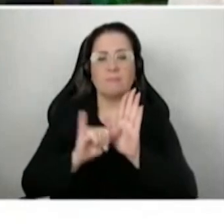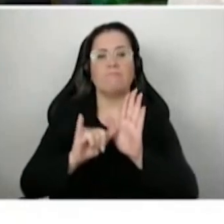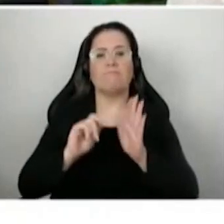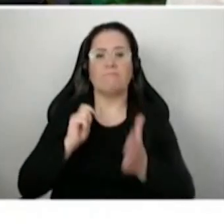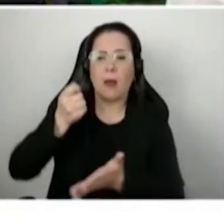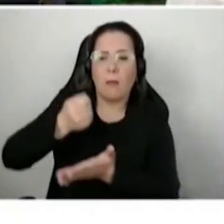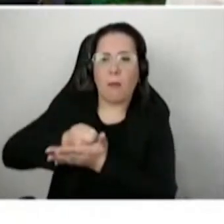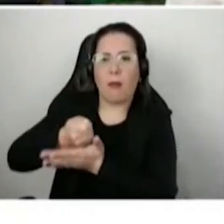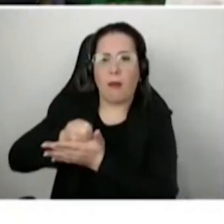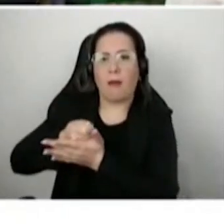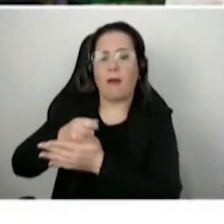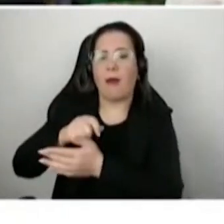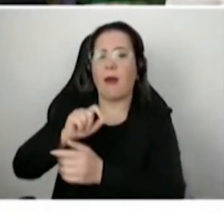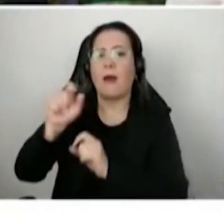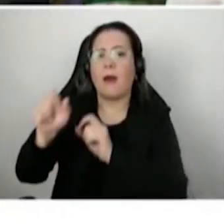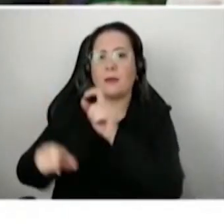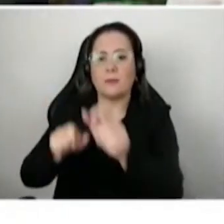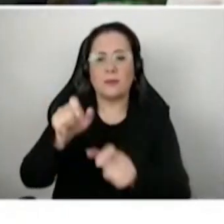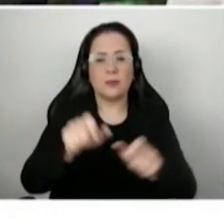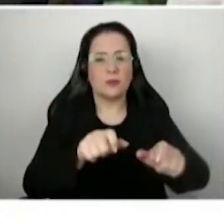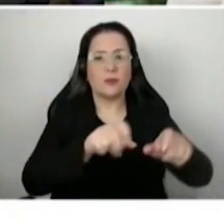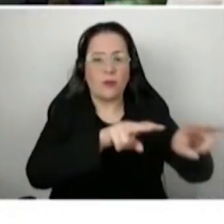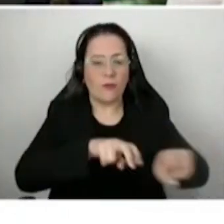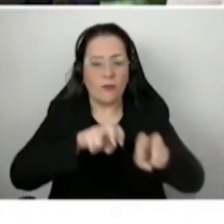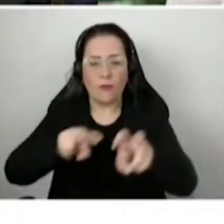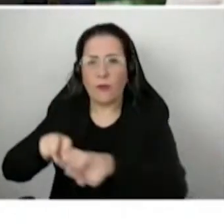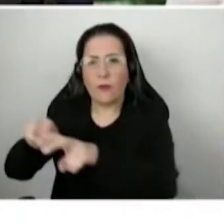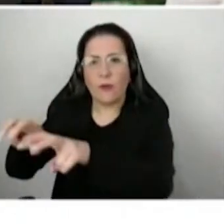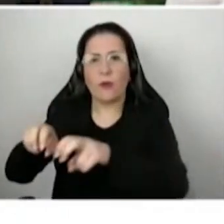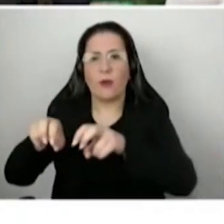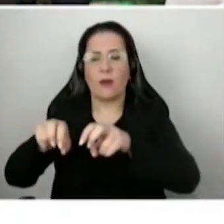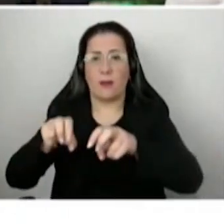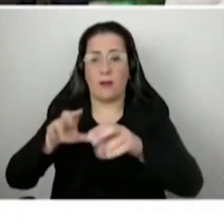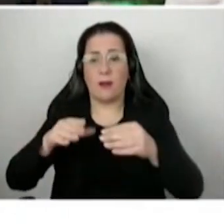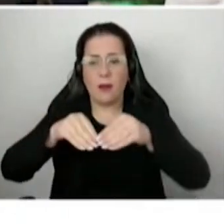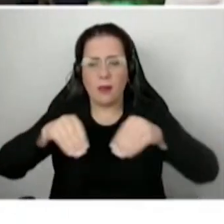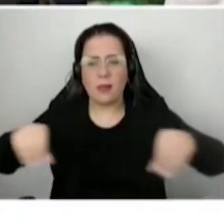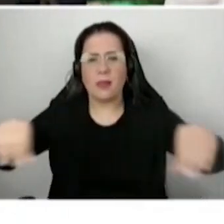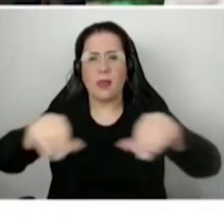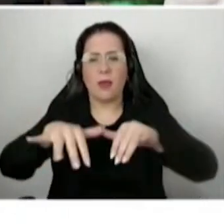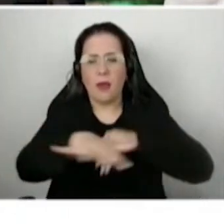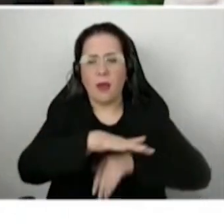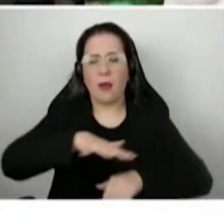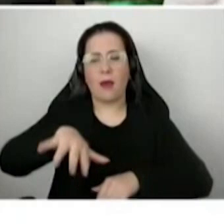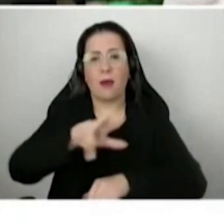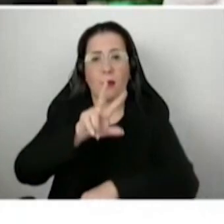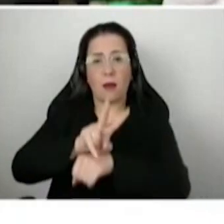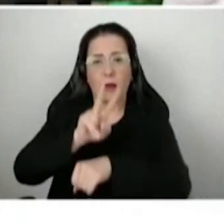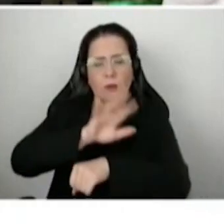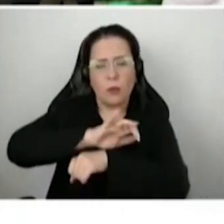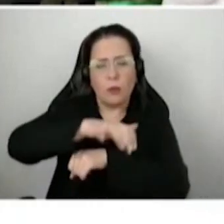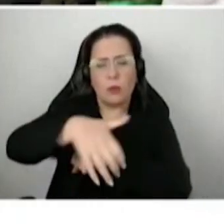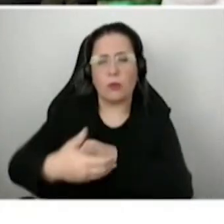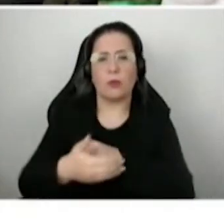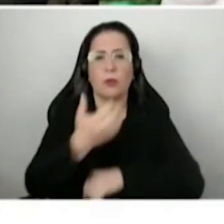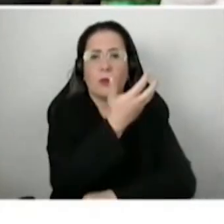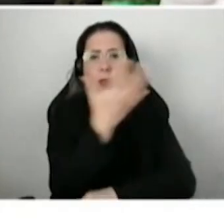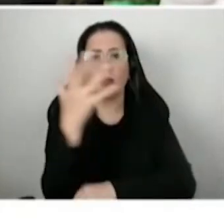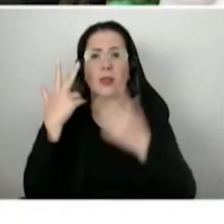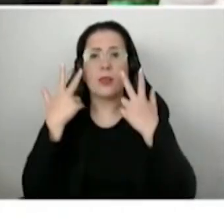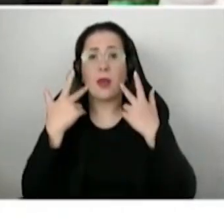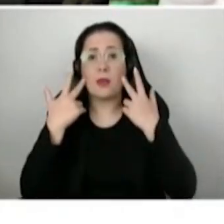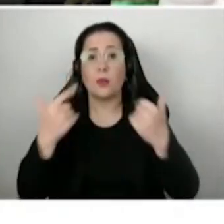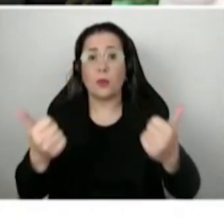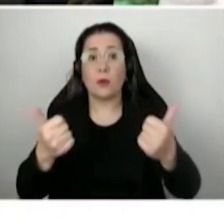pagamento de serviços ambientais para as reservas particulares do patrimônio natural. E é importante mencionar que isso só se